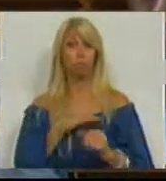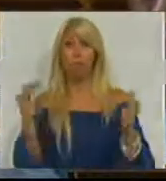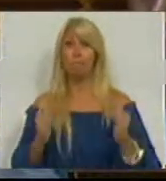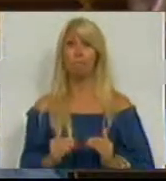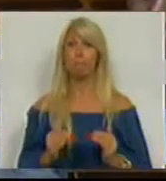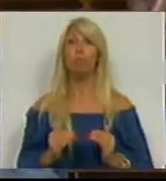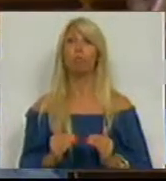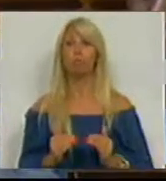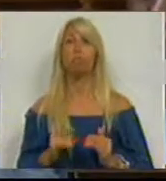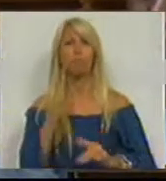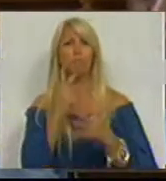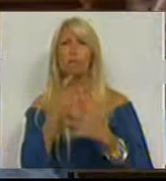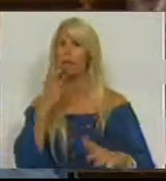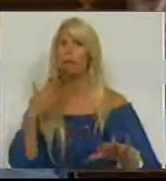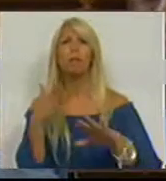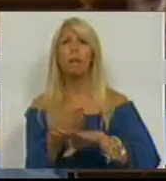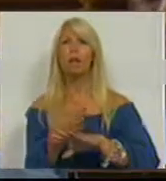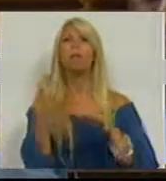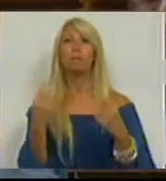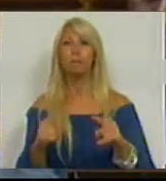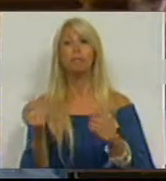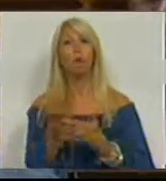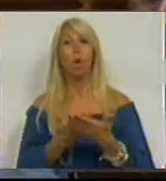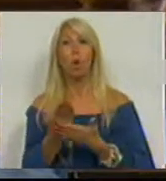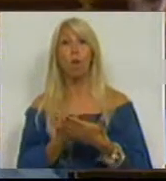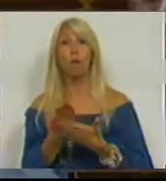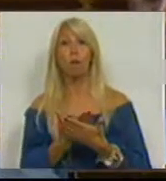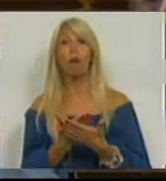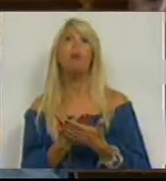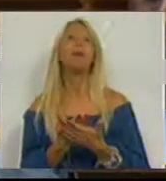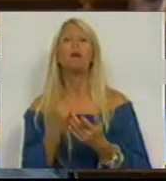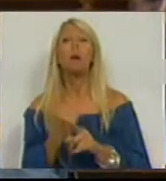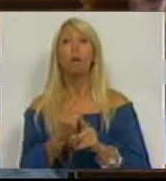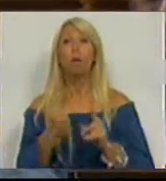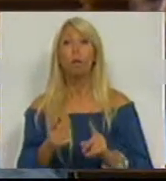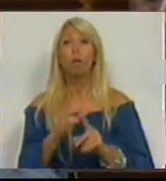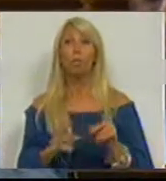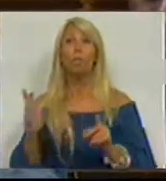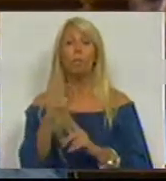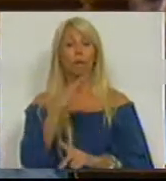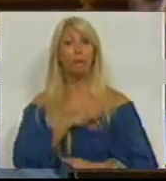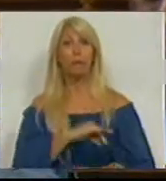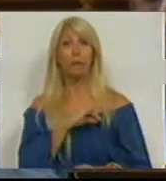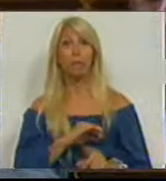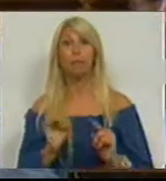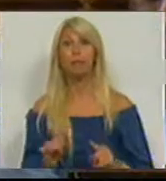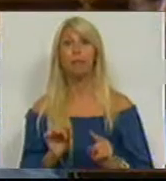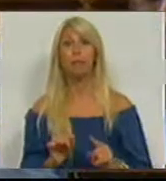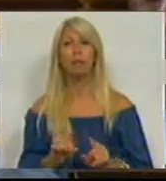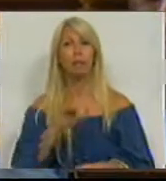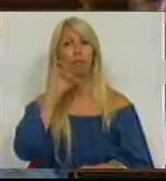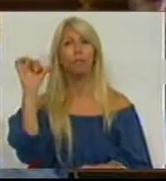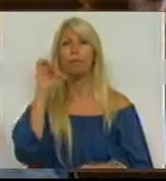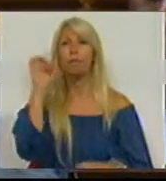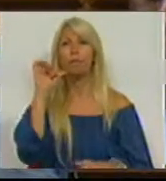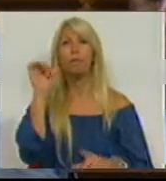tem um impacto direto na economia, visto que todo este aumento de rendimento é sempre